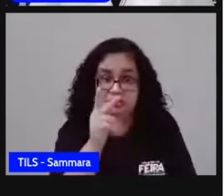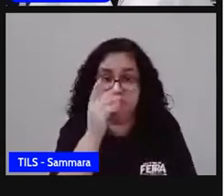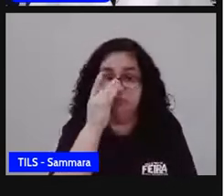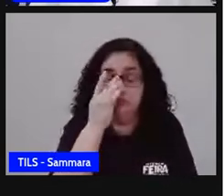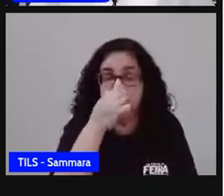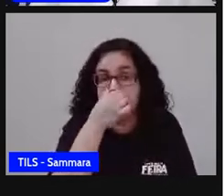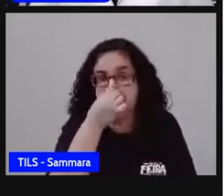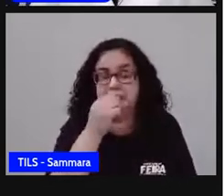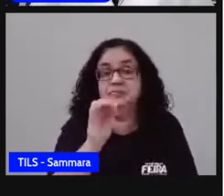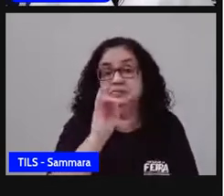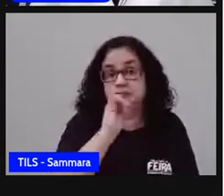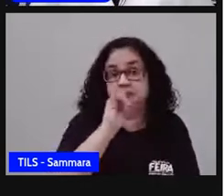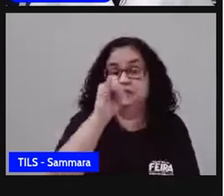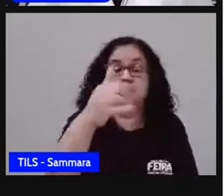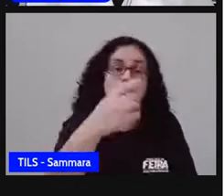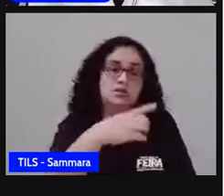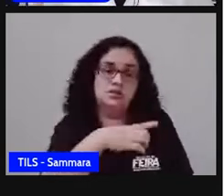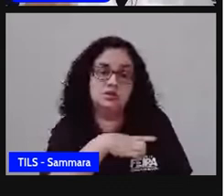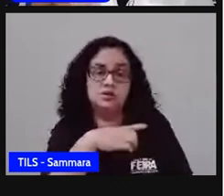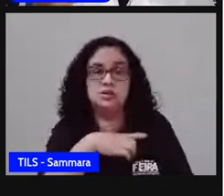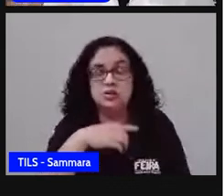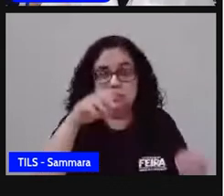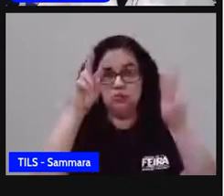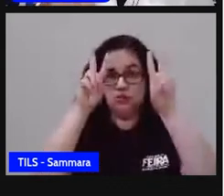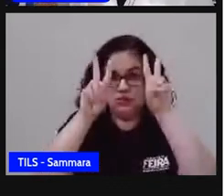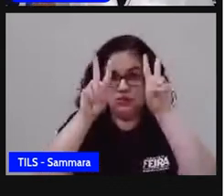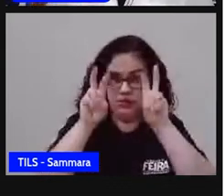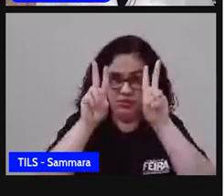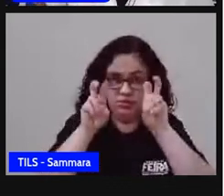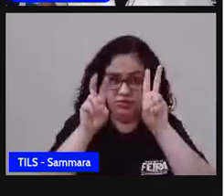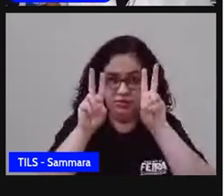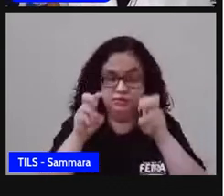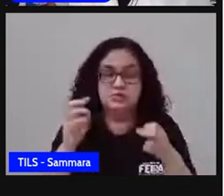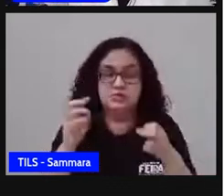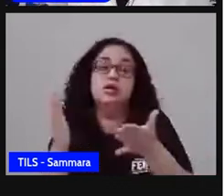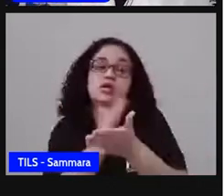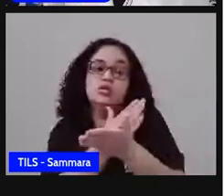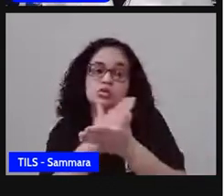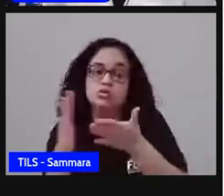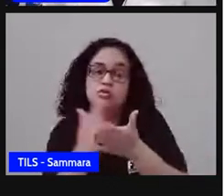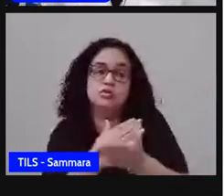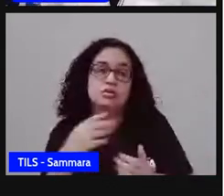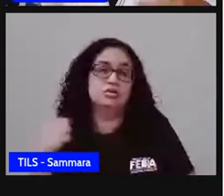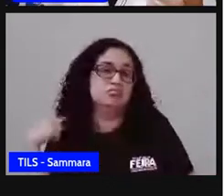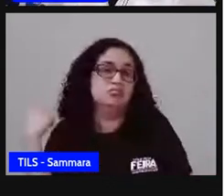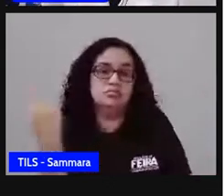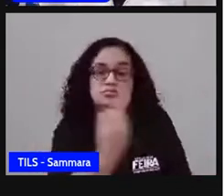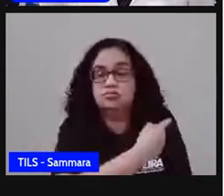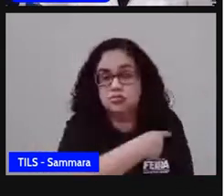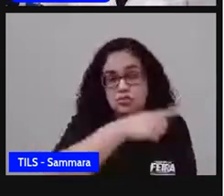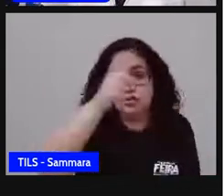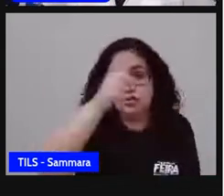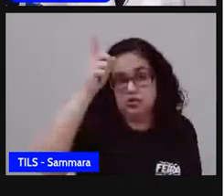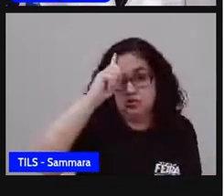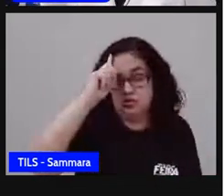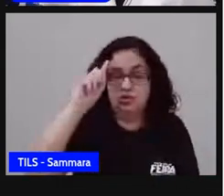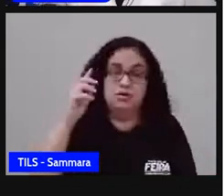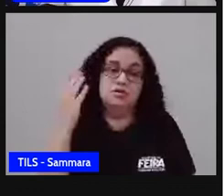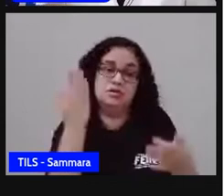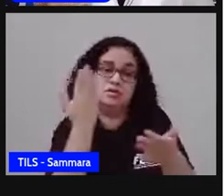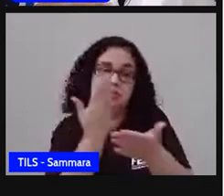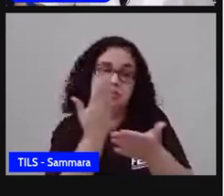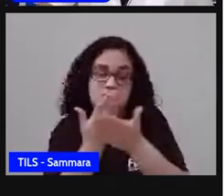Essas informações têm a ver com um tema de alguma situação do nosso dia a dia, aqui na nossa aula foi